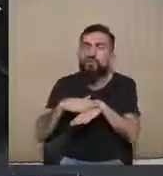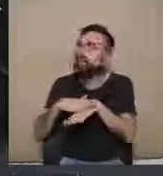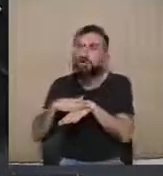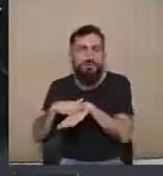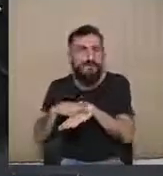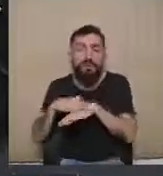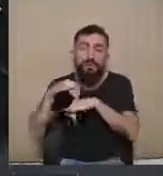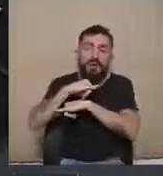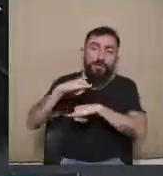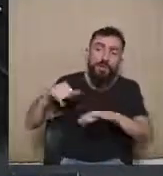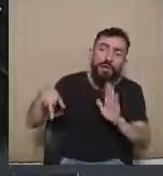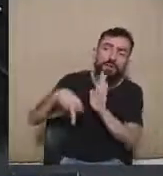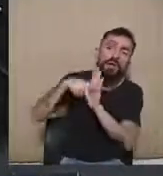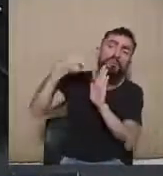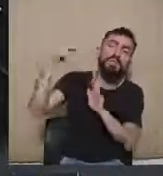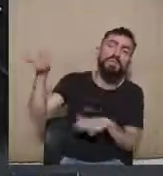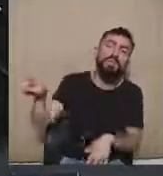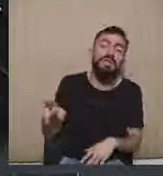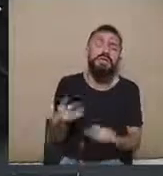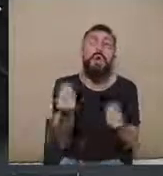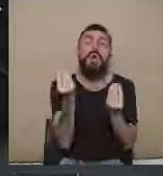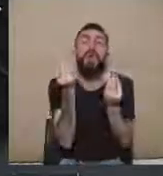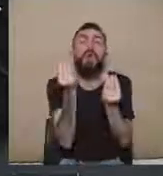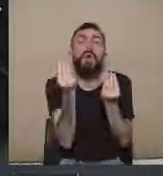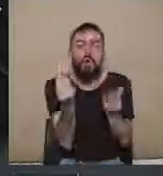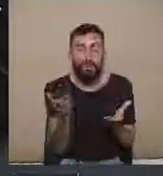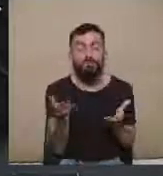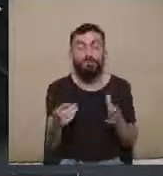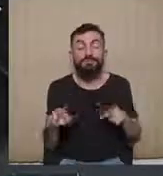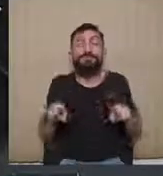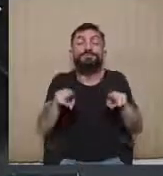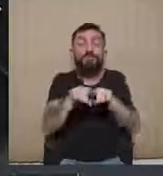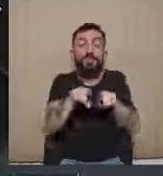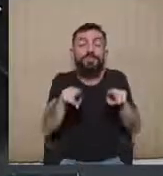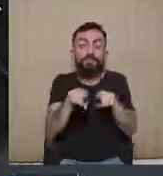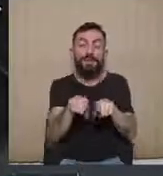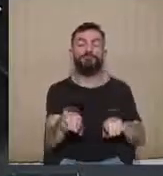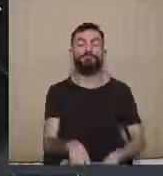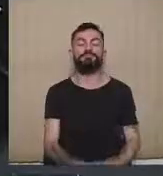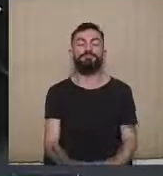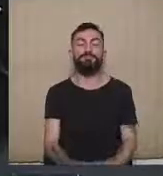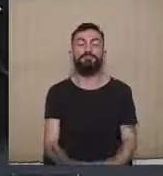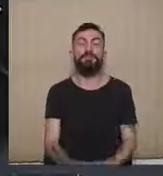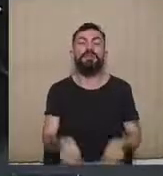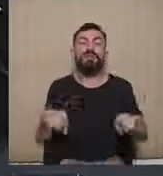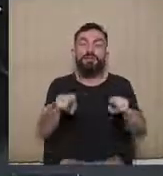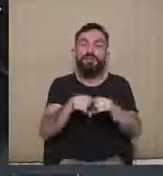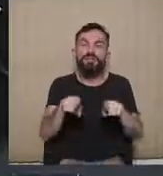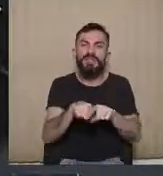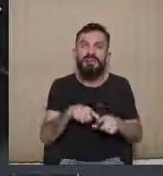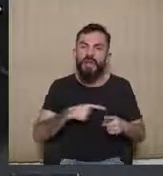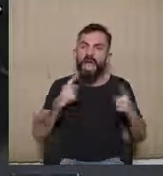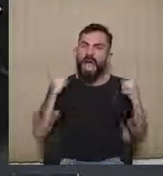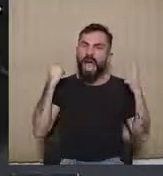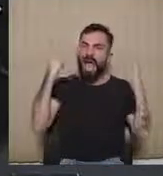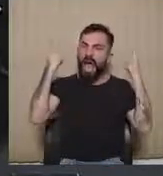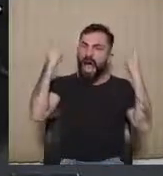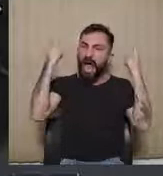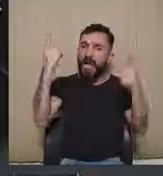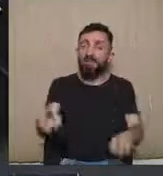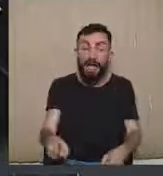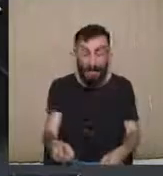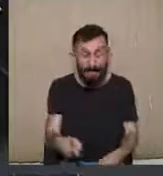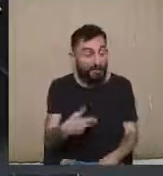para a campanha do candidato, e essa atitude do ataque em massa. Porque, na verdade,